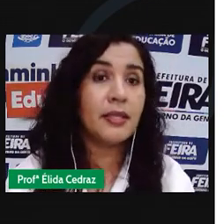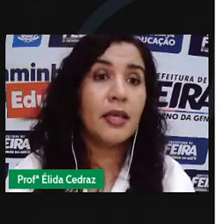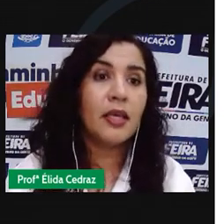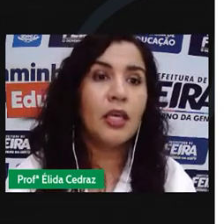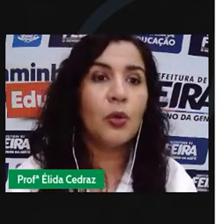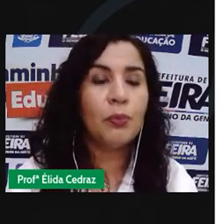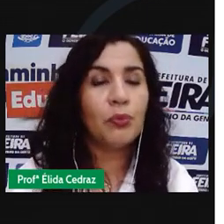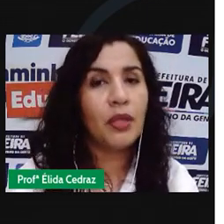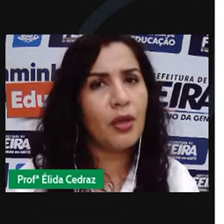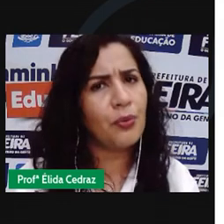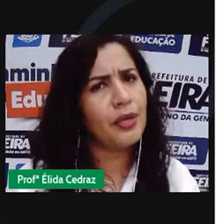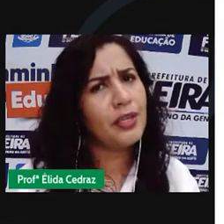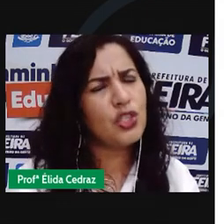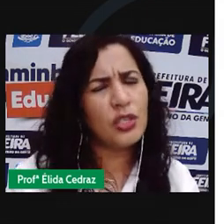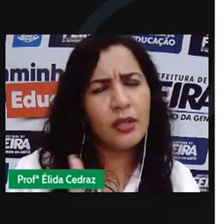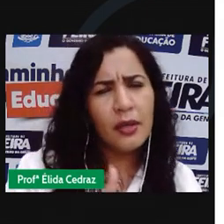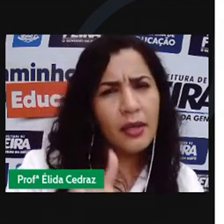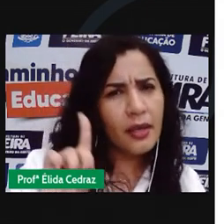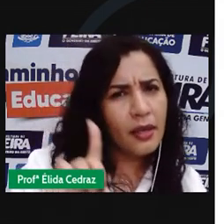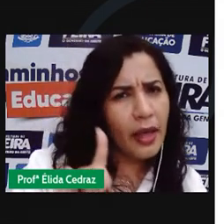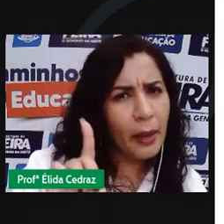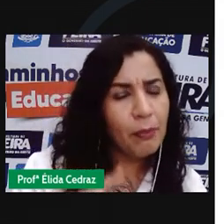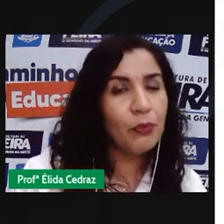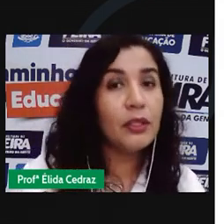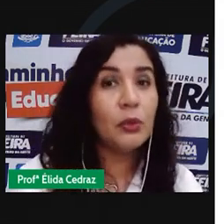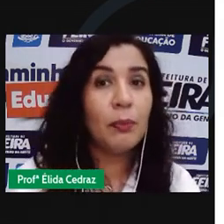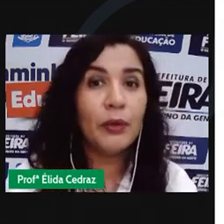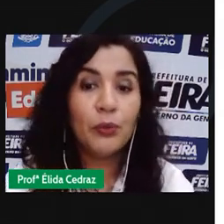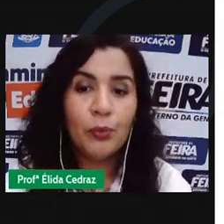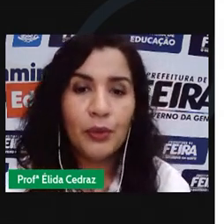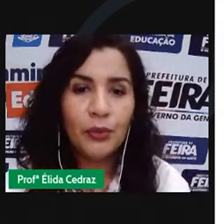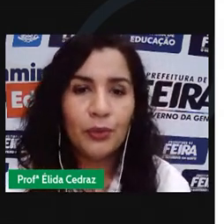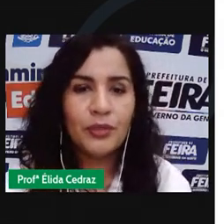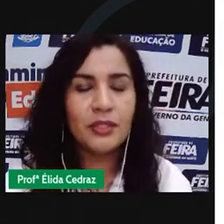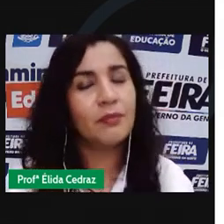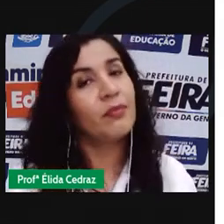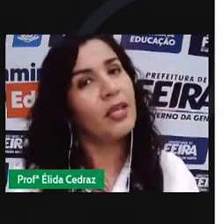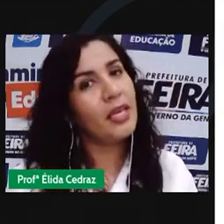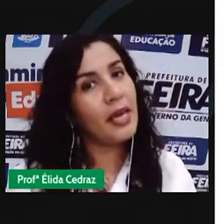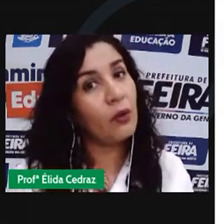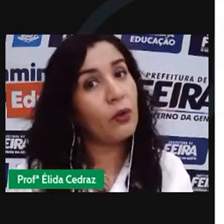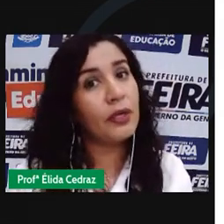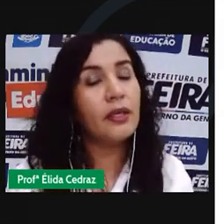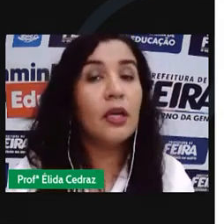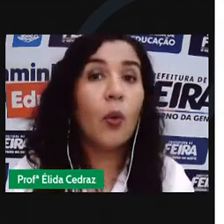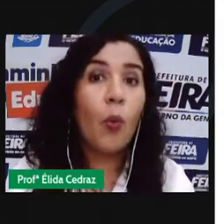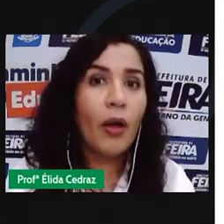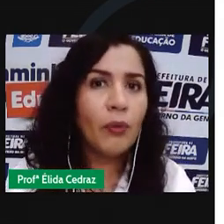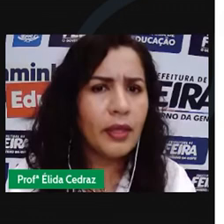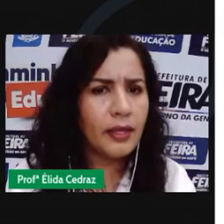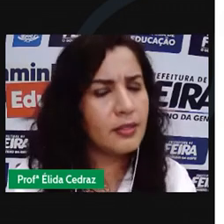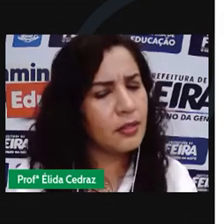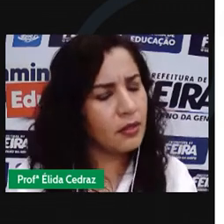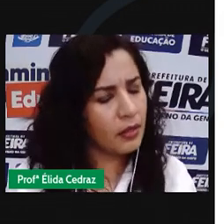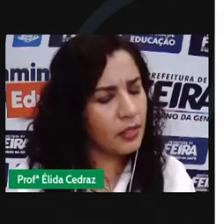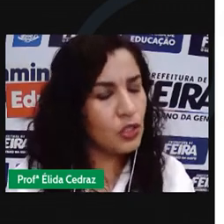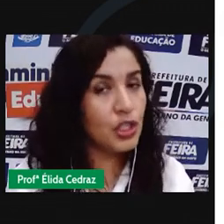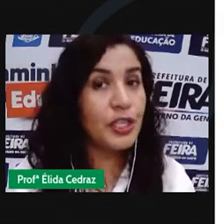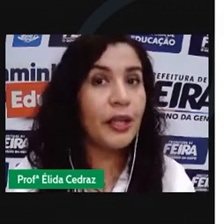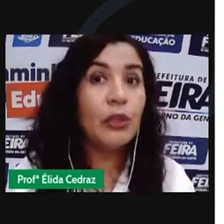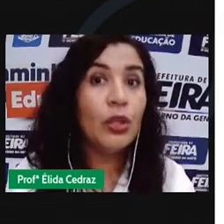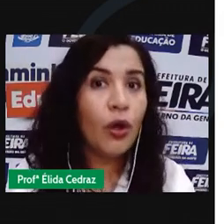o 6 e o ponteiro grande apontando para o número 12 e agora qual deles